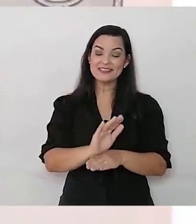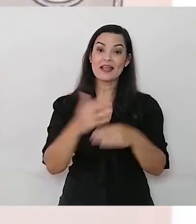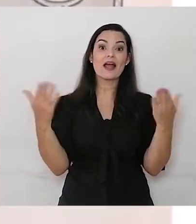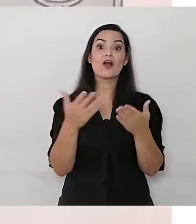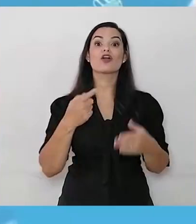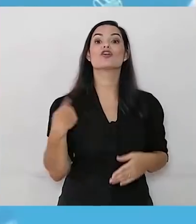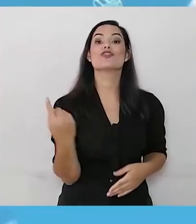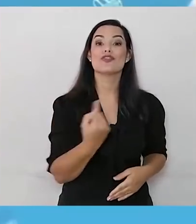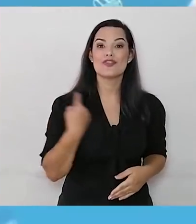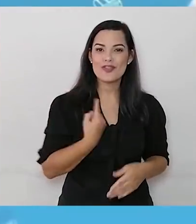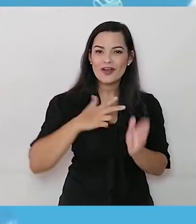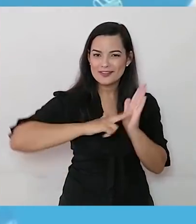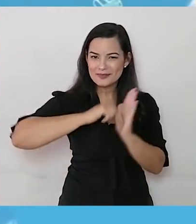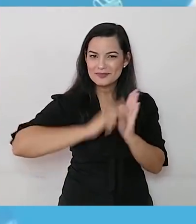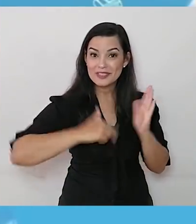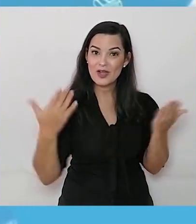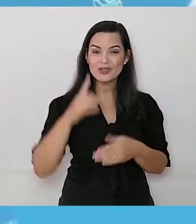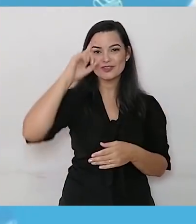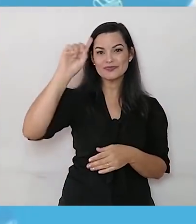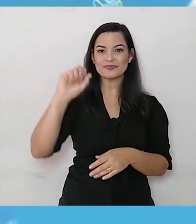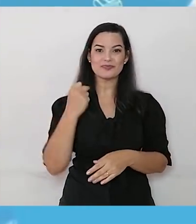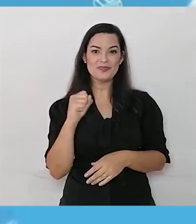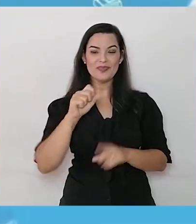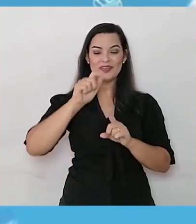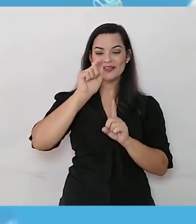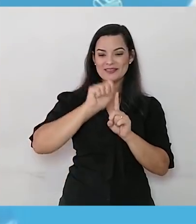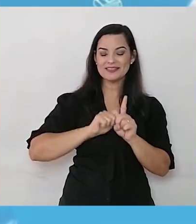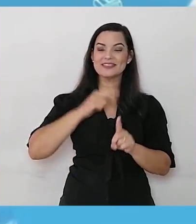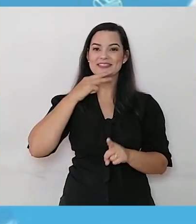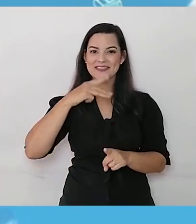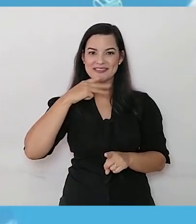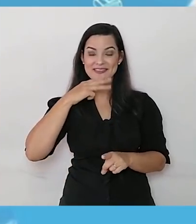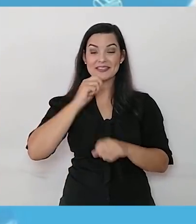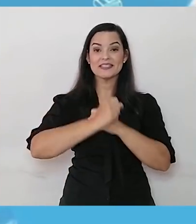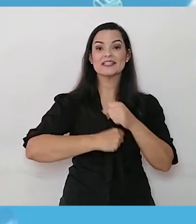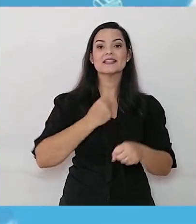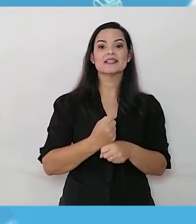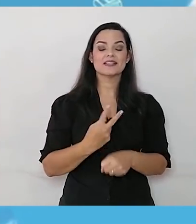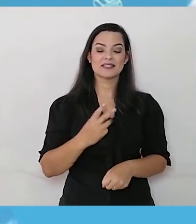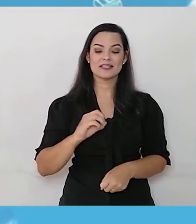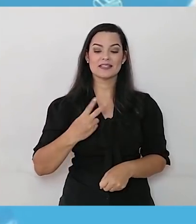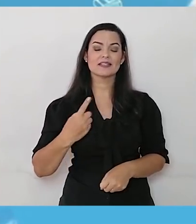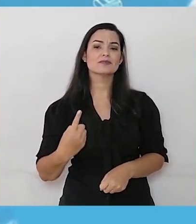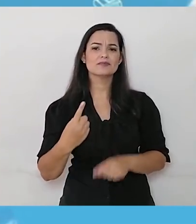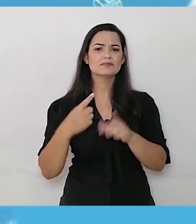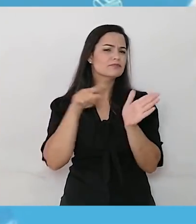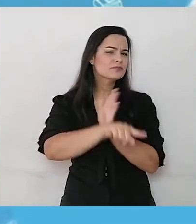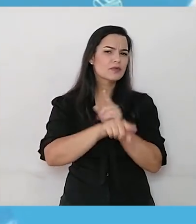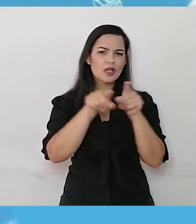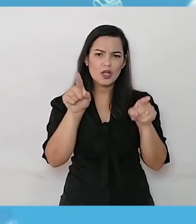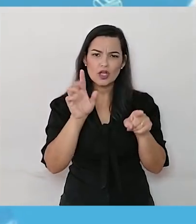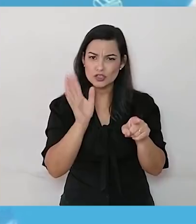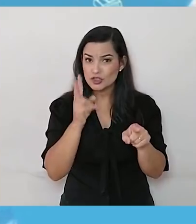os pintores. Hoje é dia 8 de março de 2021. E a pergunta é, você já viu uma